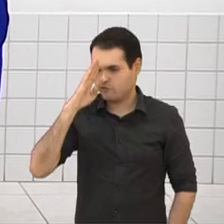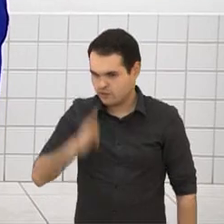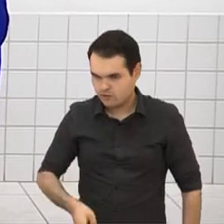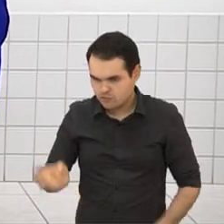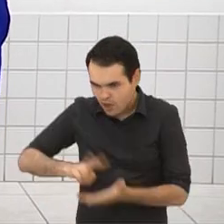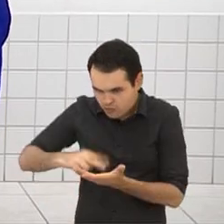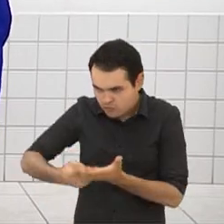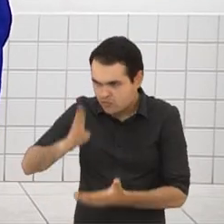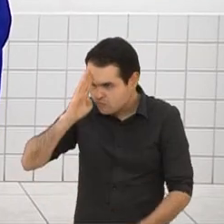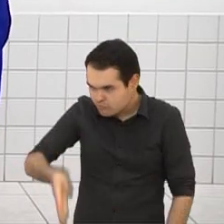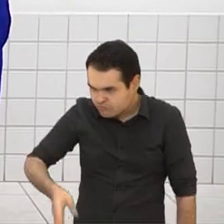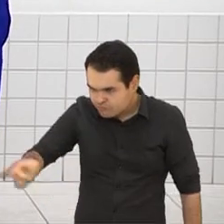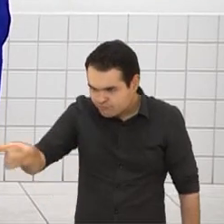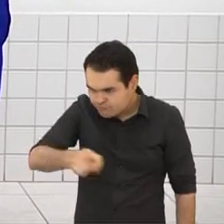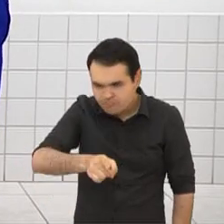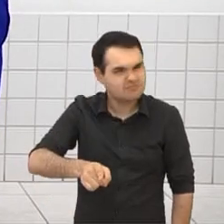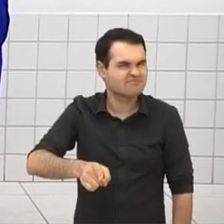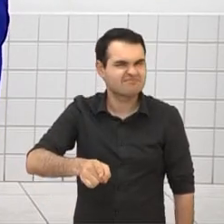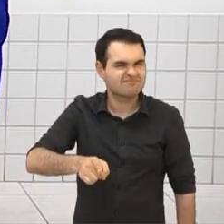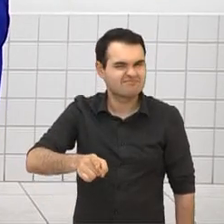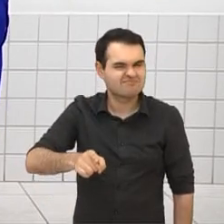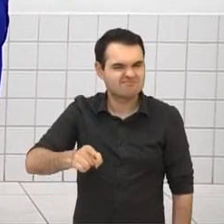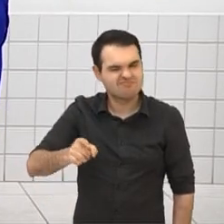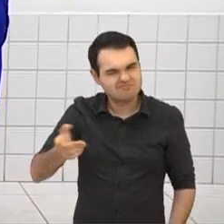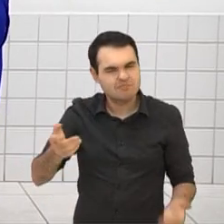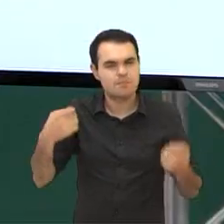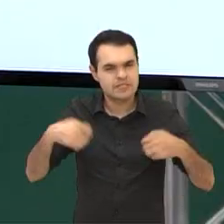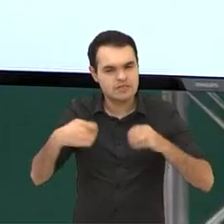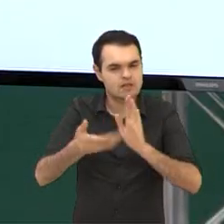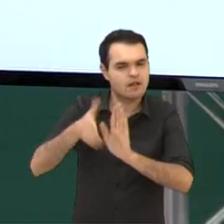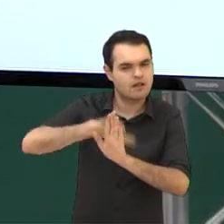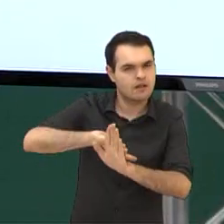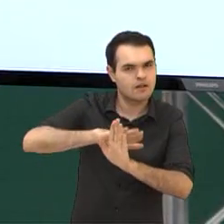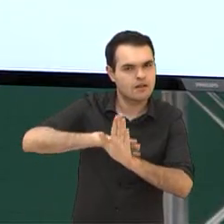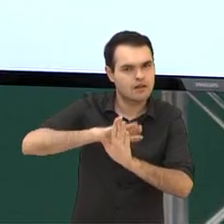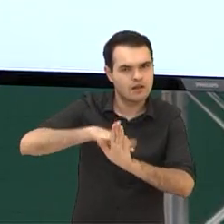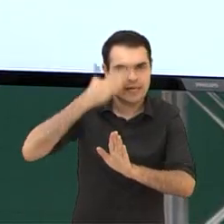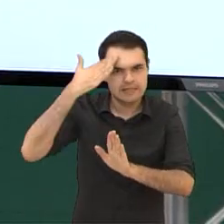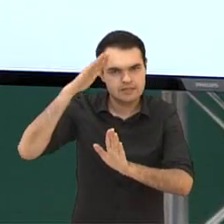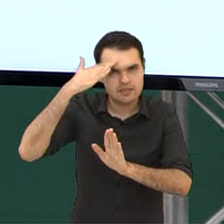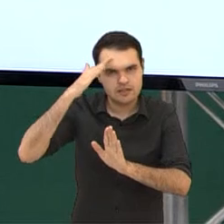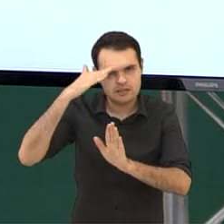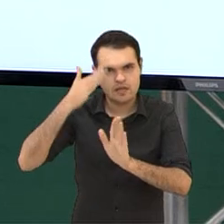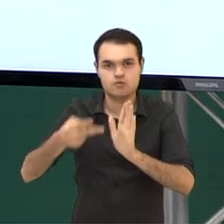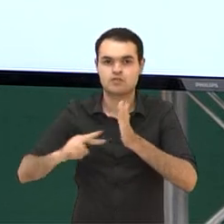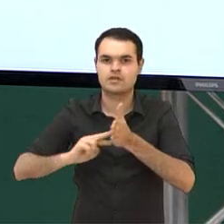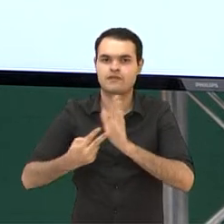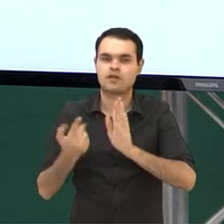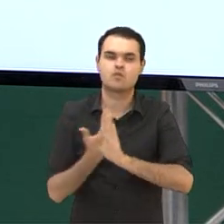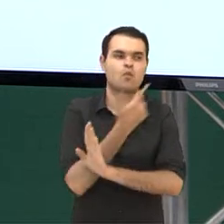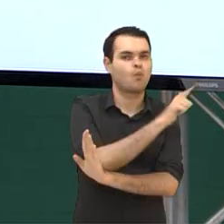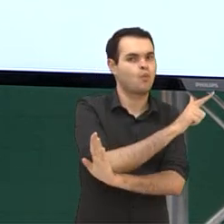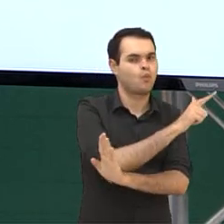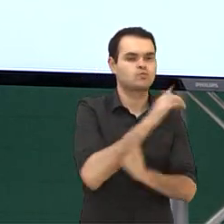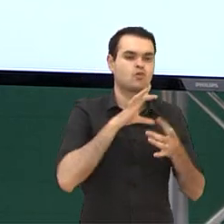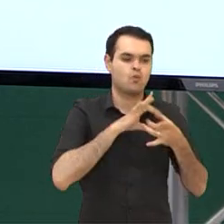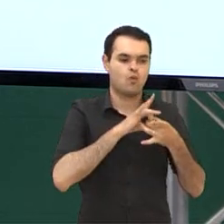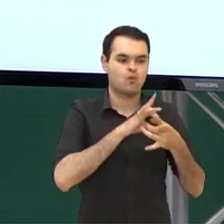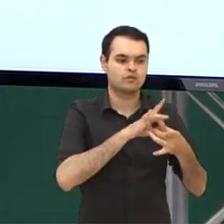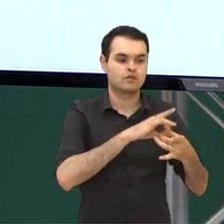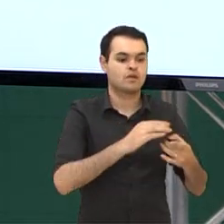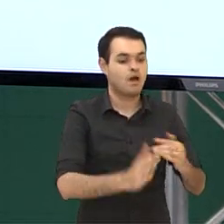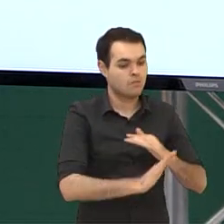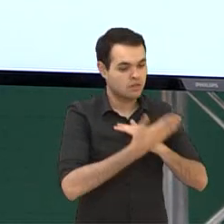letra. Ok? Não dá. Então é muito importante a gente ter um entendimento geral dela, ok? Buscar um contexto, que acho que isso facilita